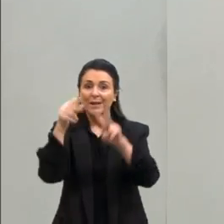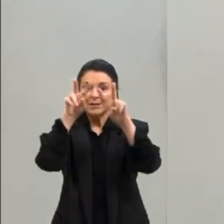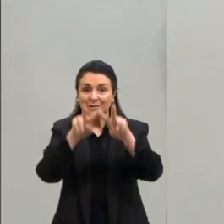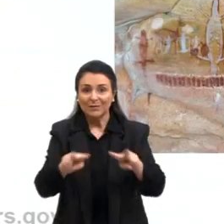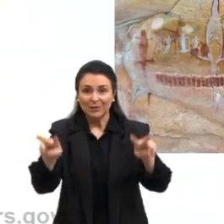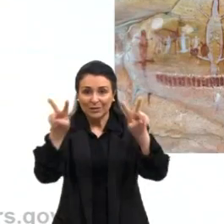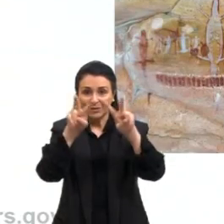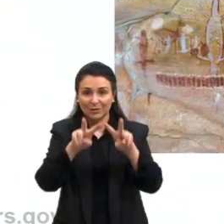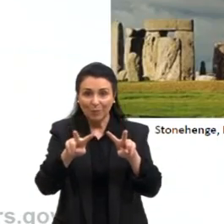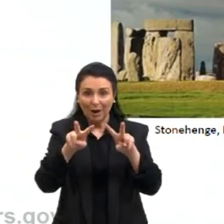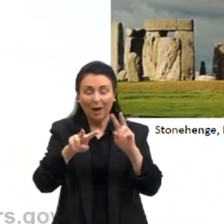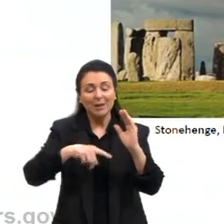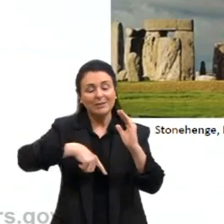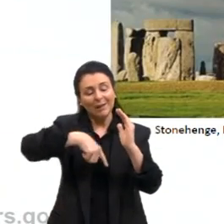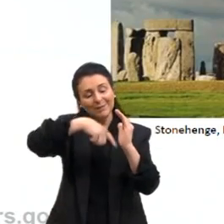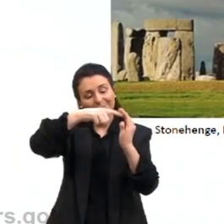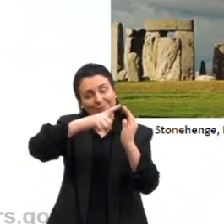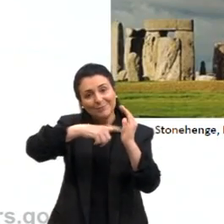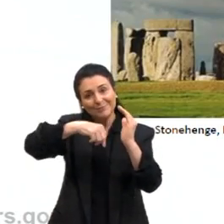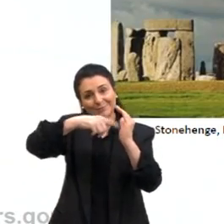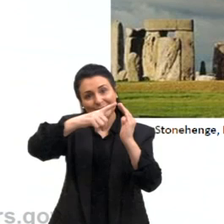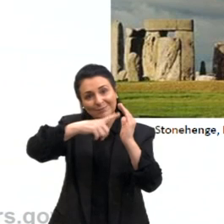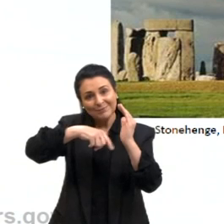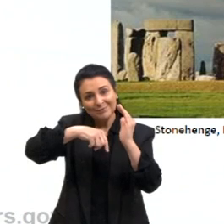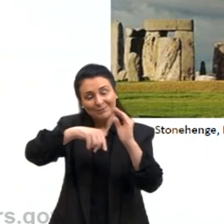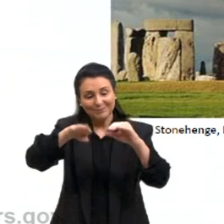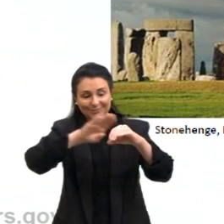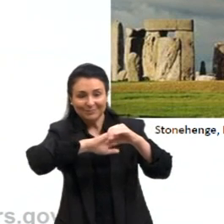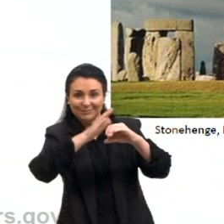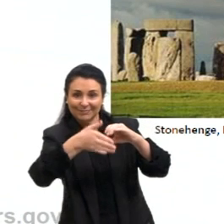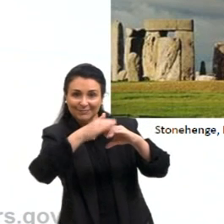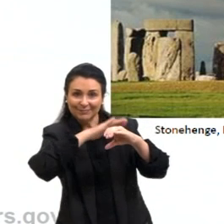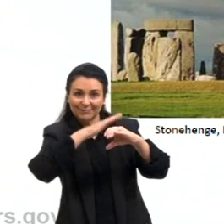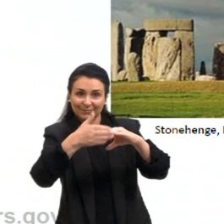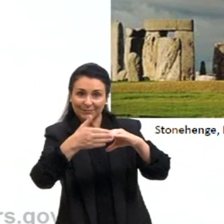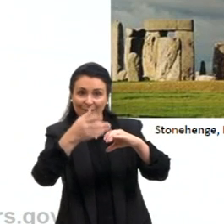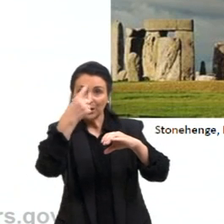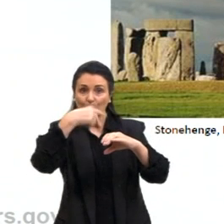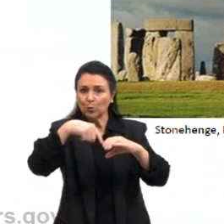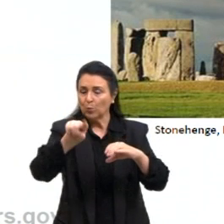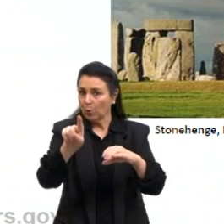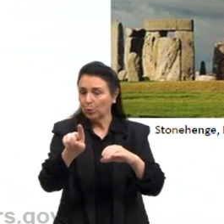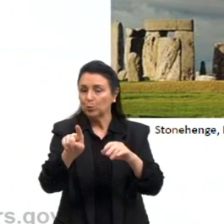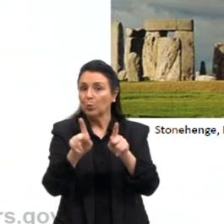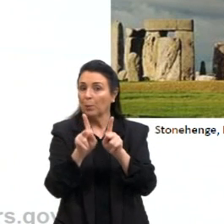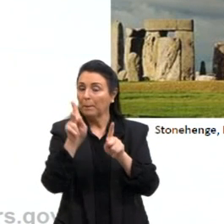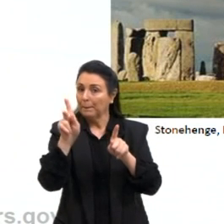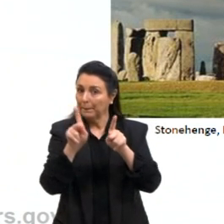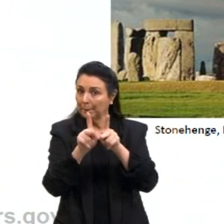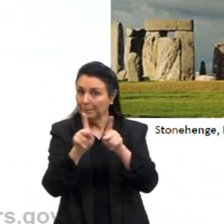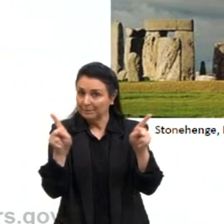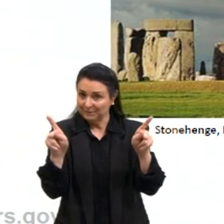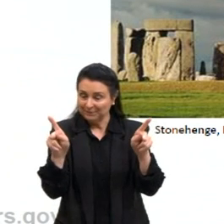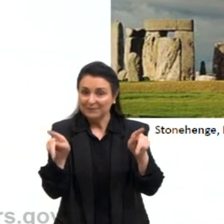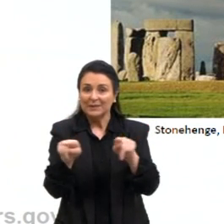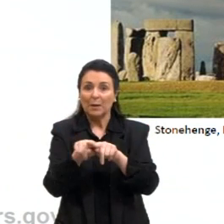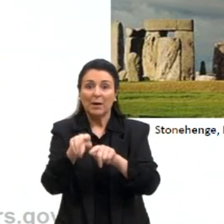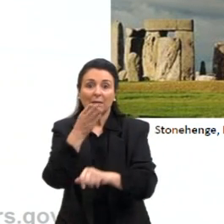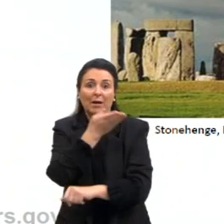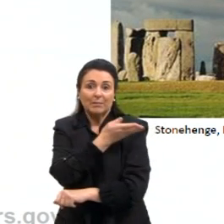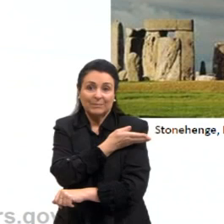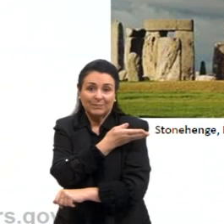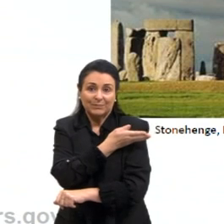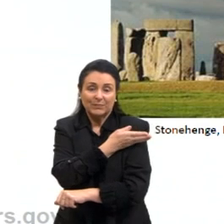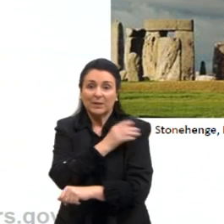aqui nas paredes, então, das cavernas. E aí, de um outro momento da arte pré-histórica, é o